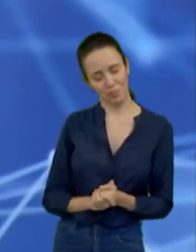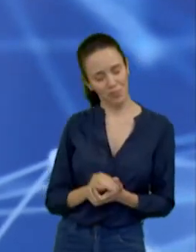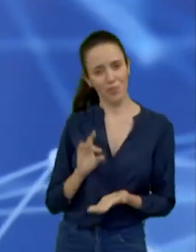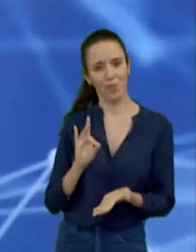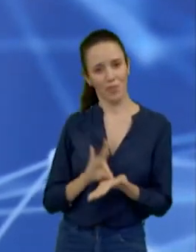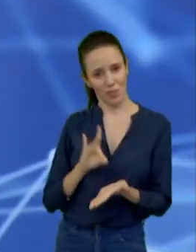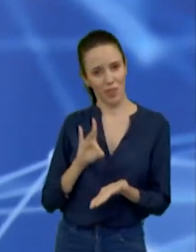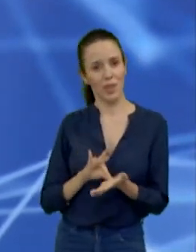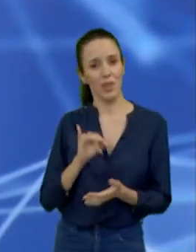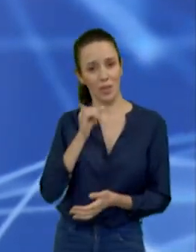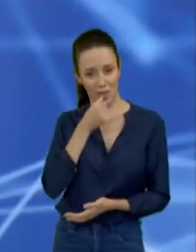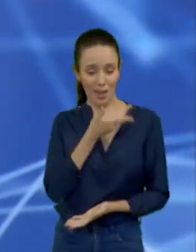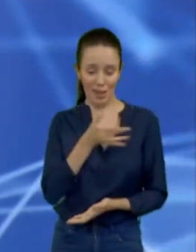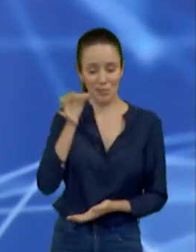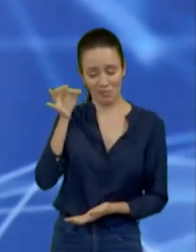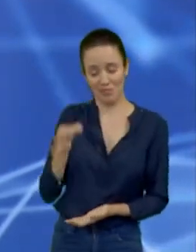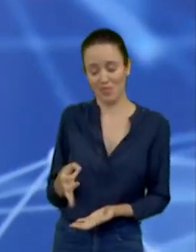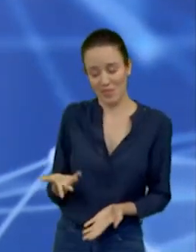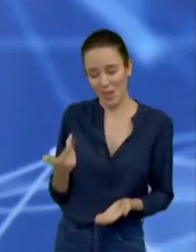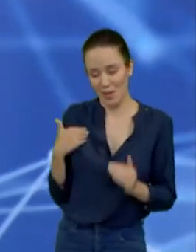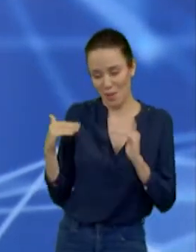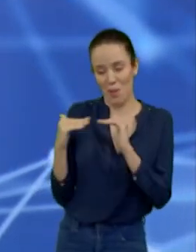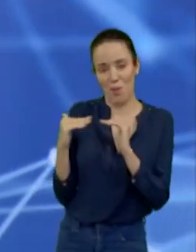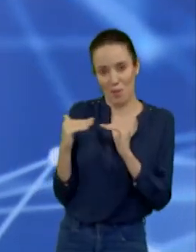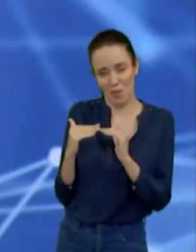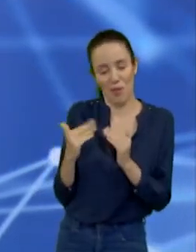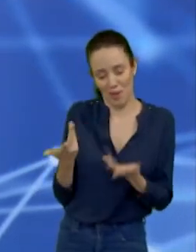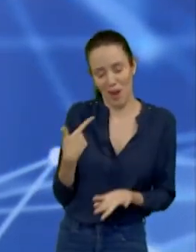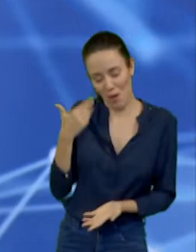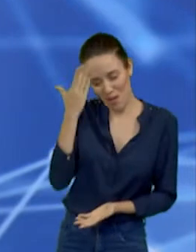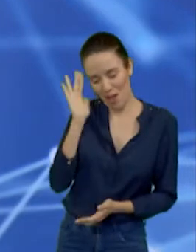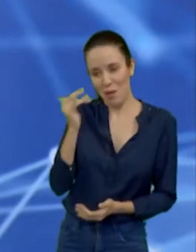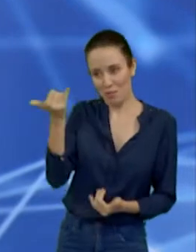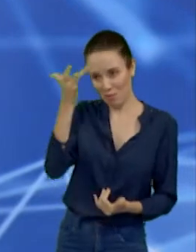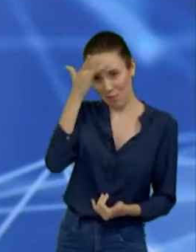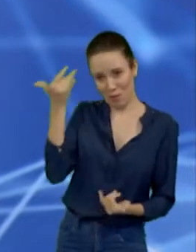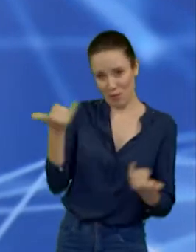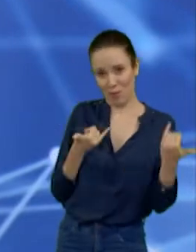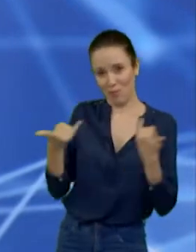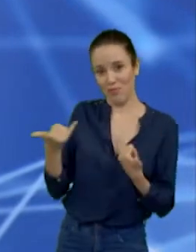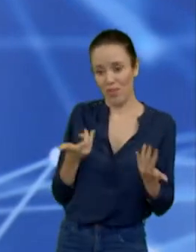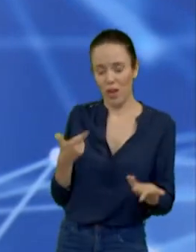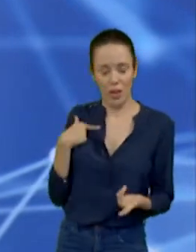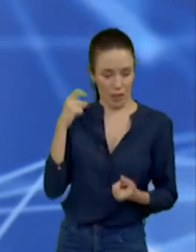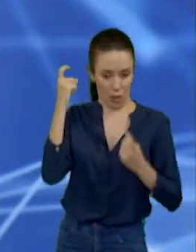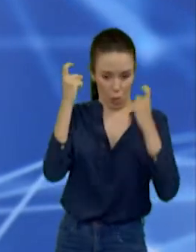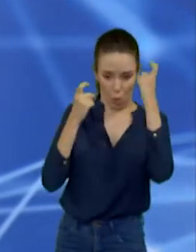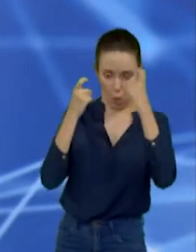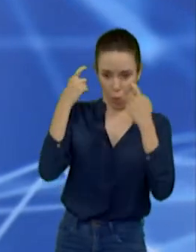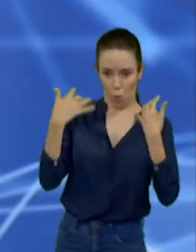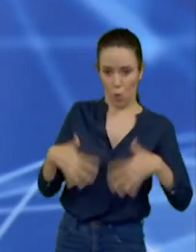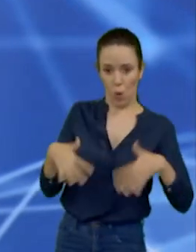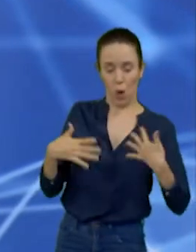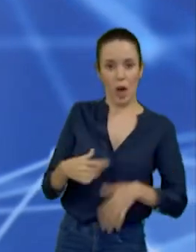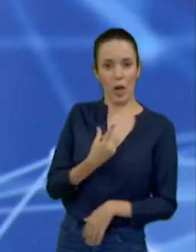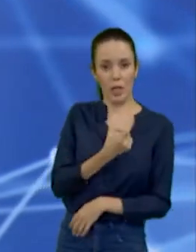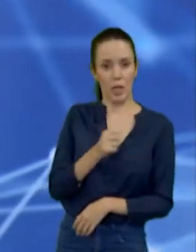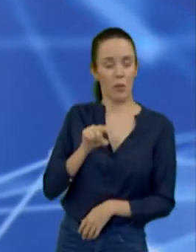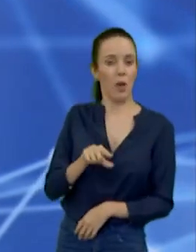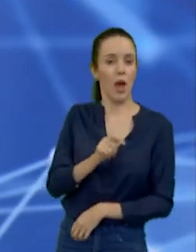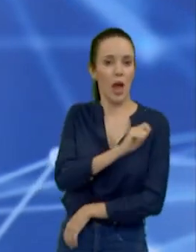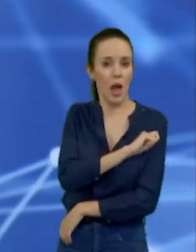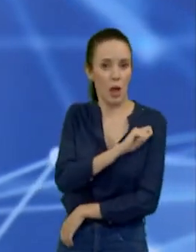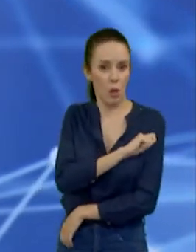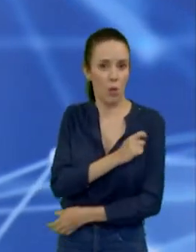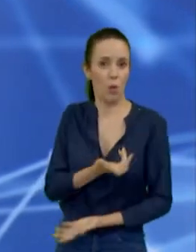o senhor me confirmou aquilo que eu tinha ouvido, e realmente é preocupante, né, porque são cerca de 16 mil alunos, 8 milhões,